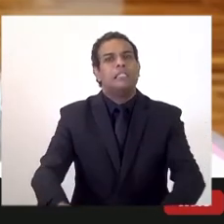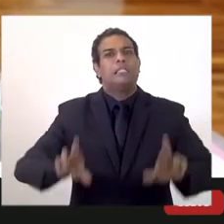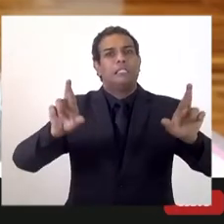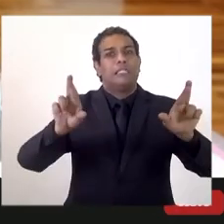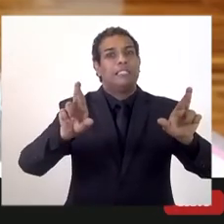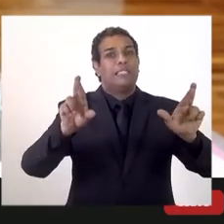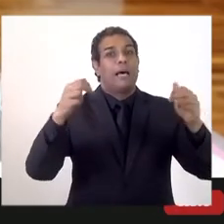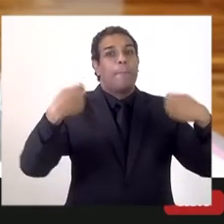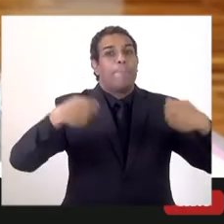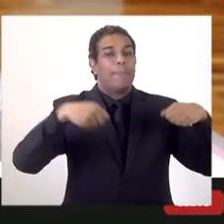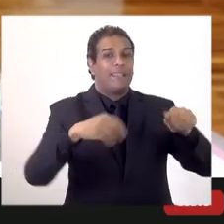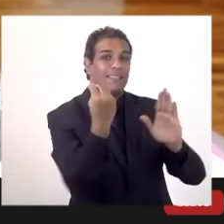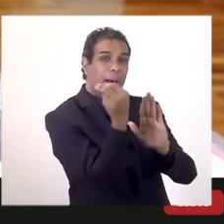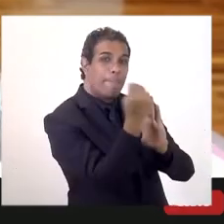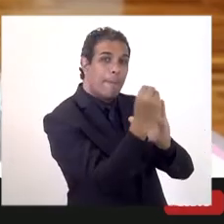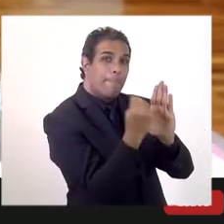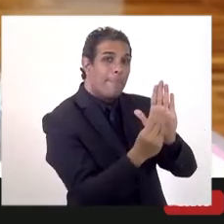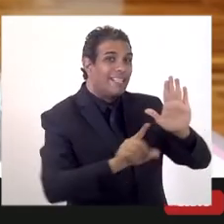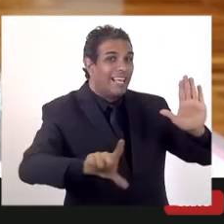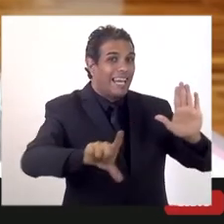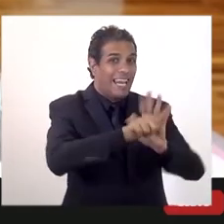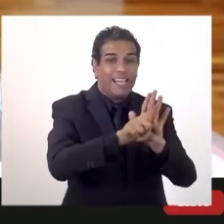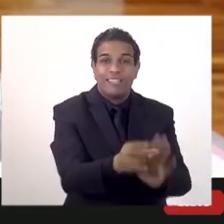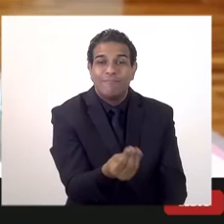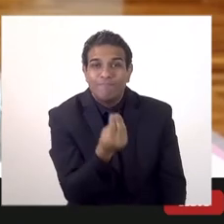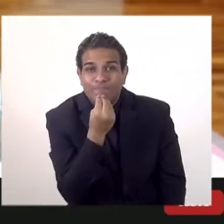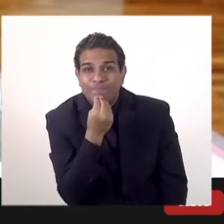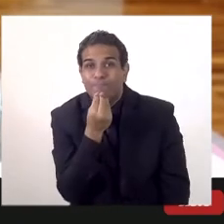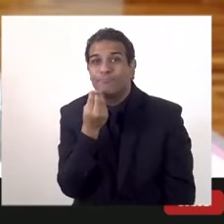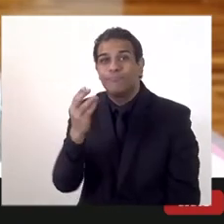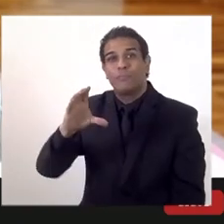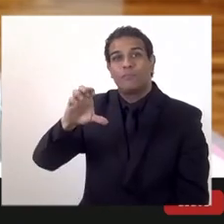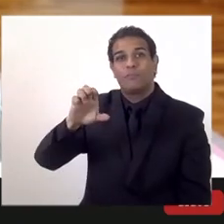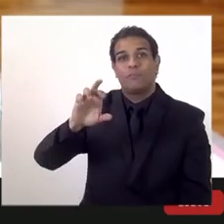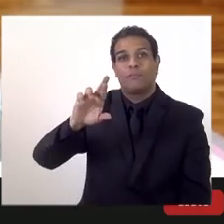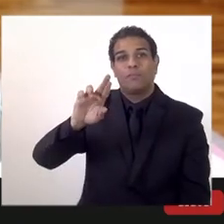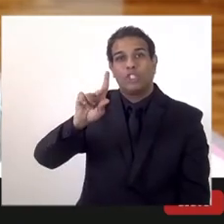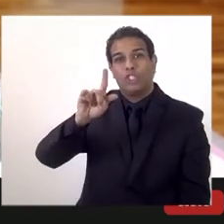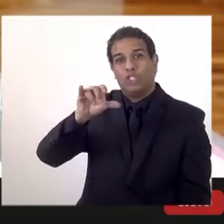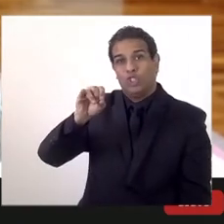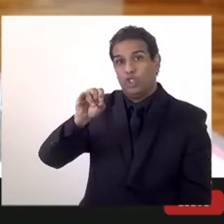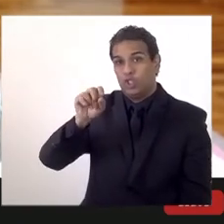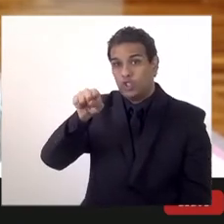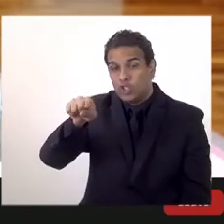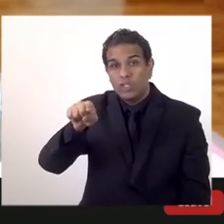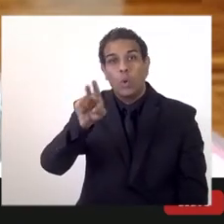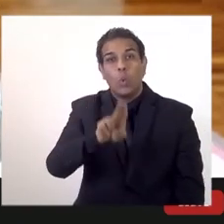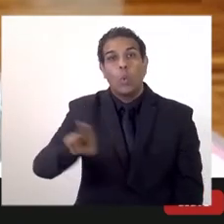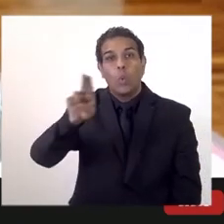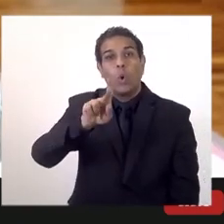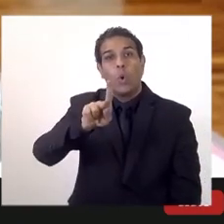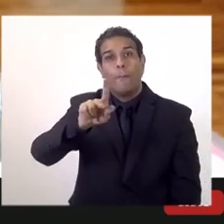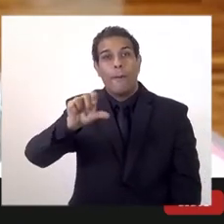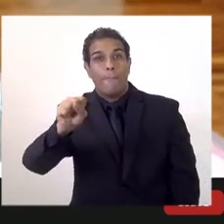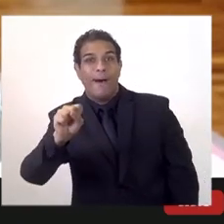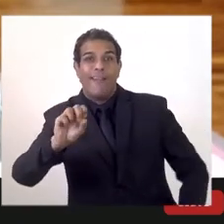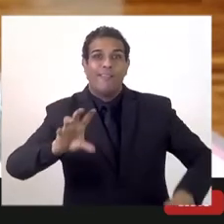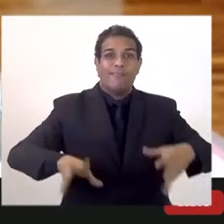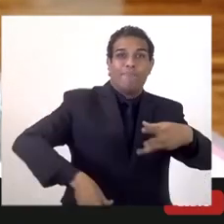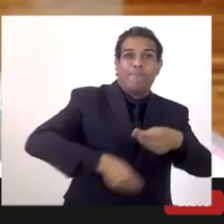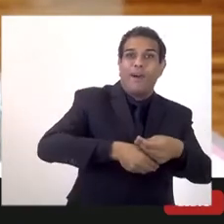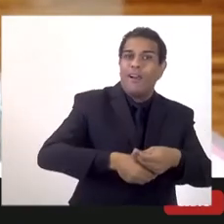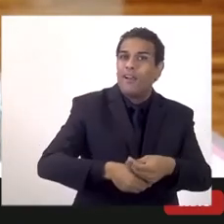lei essas possibilidades por exemplo o Sérgio já falou das PPPs da garantia então é